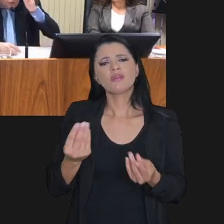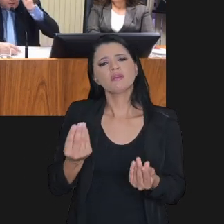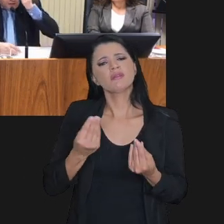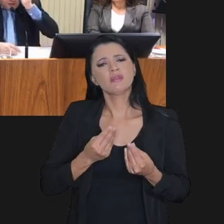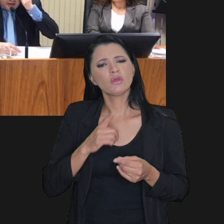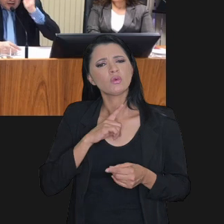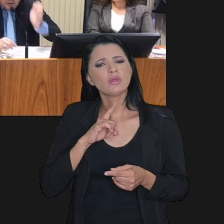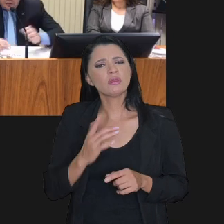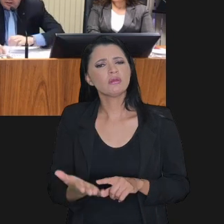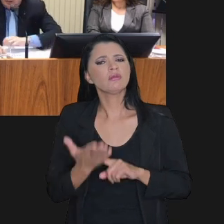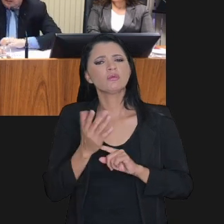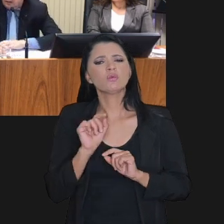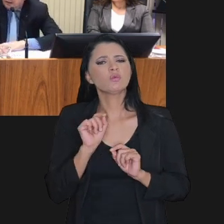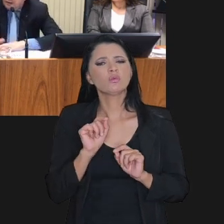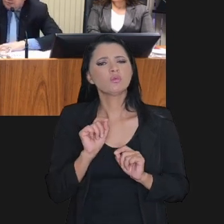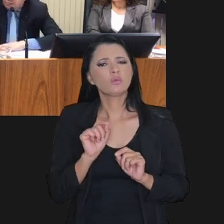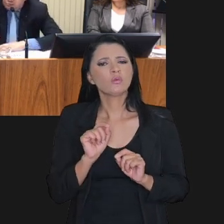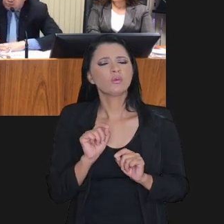contencioso, porque ele traz